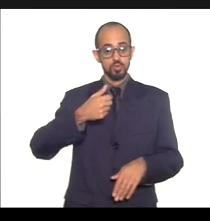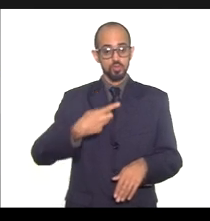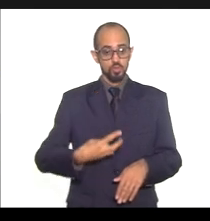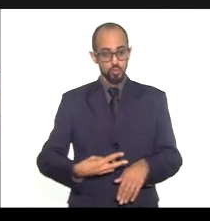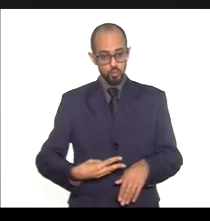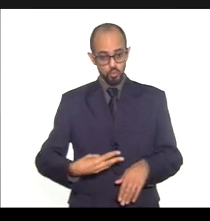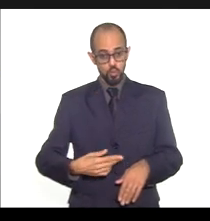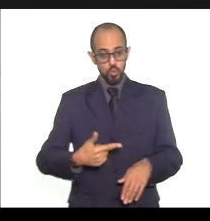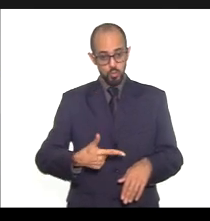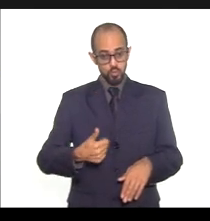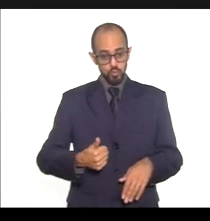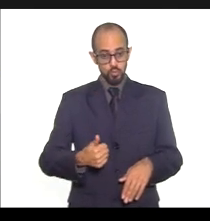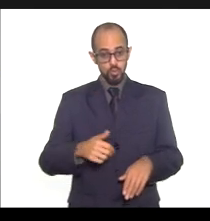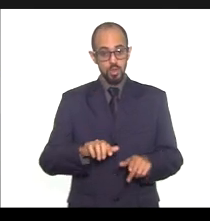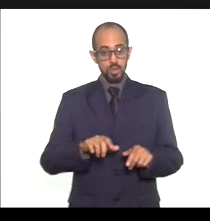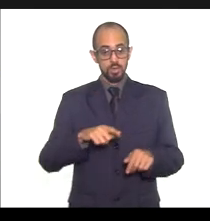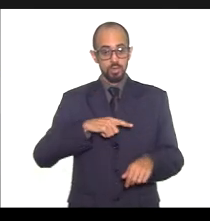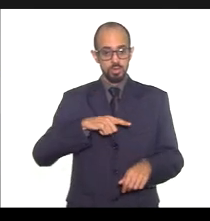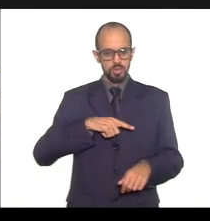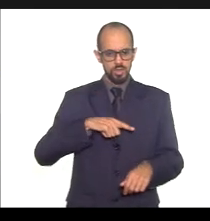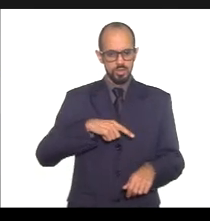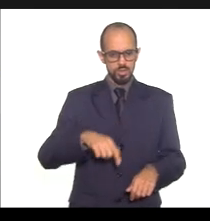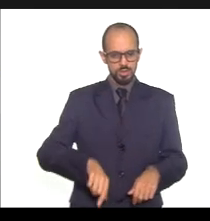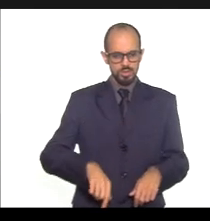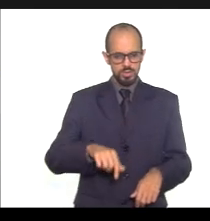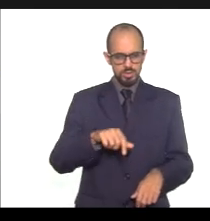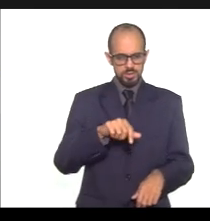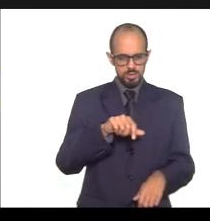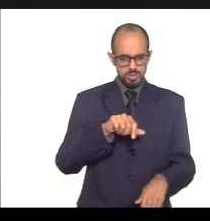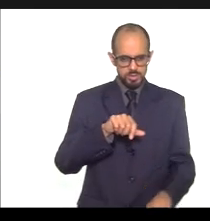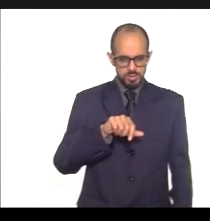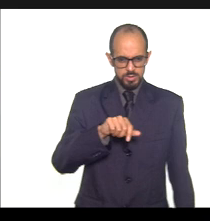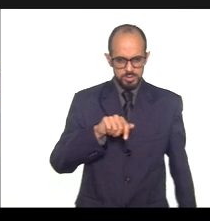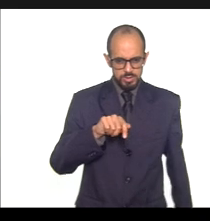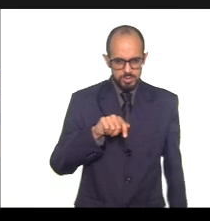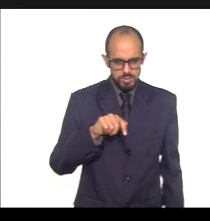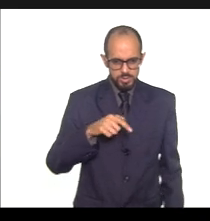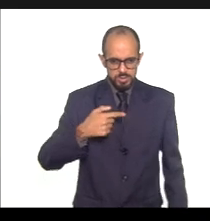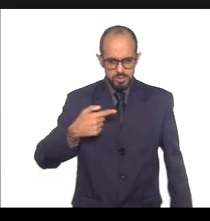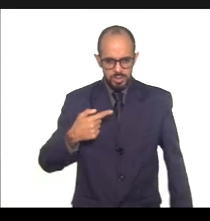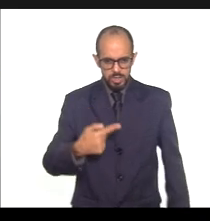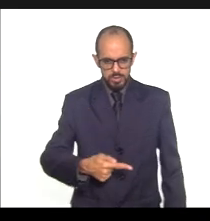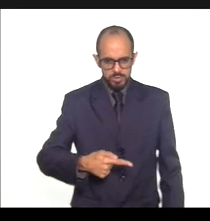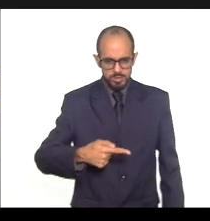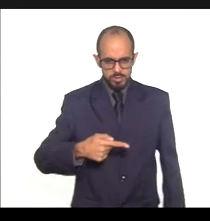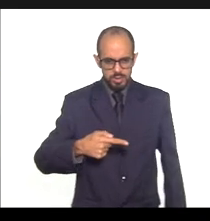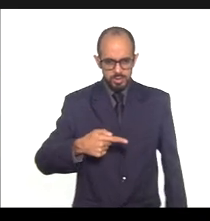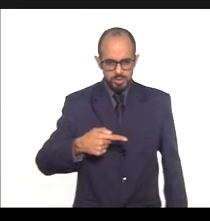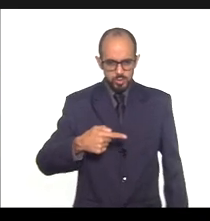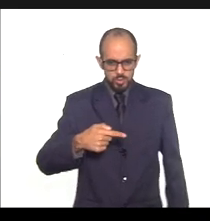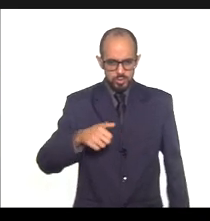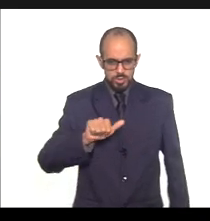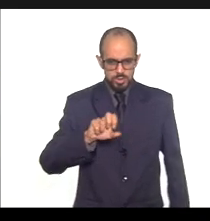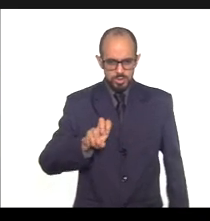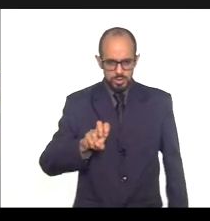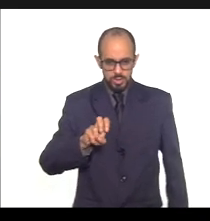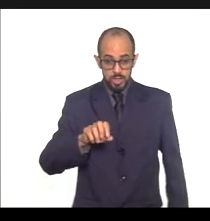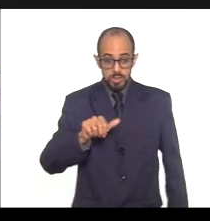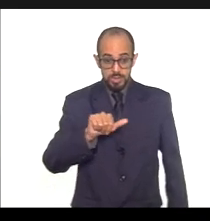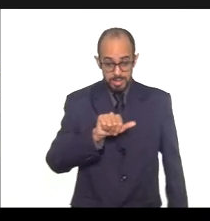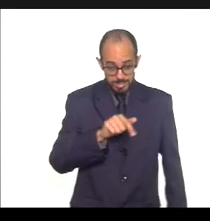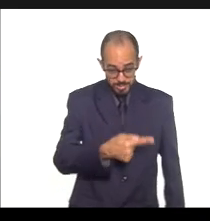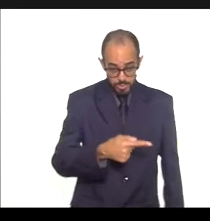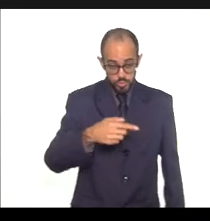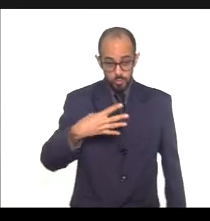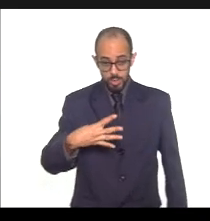.915 casos confirmados da Covid-19, incidência acumulada de 4.297